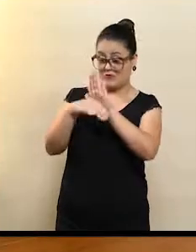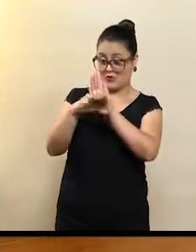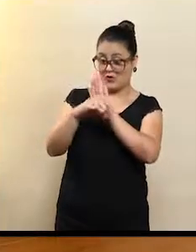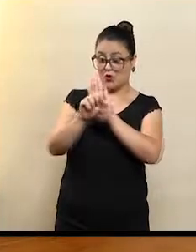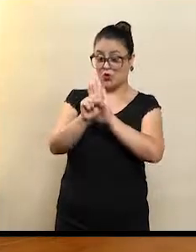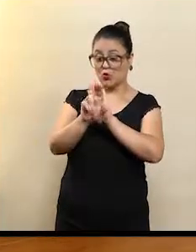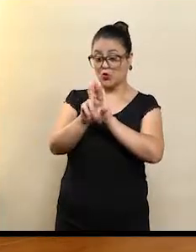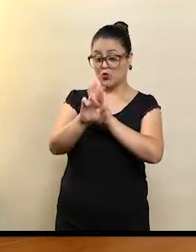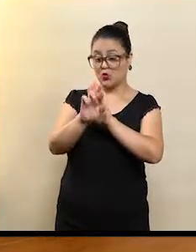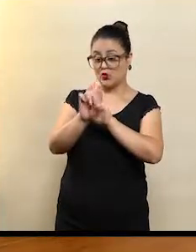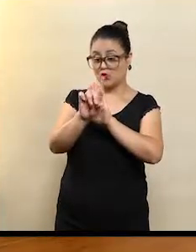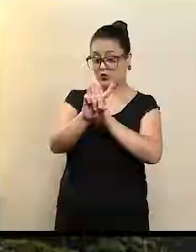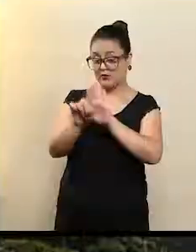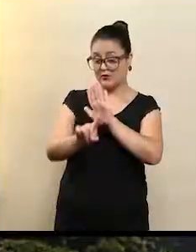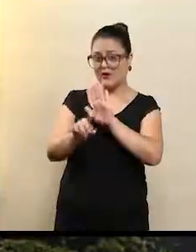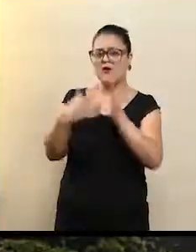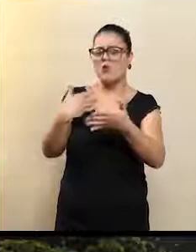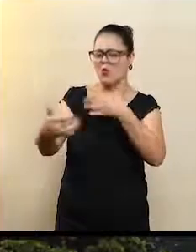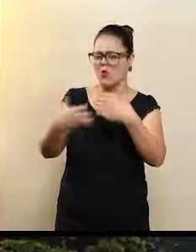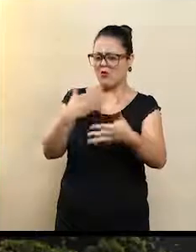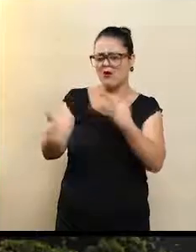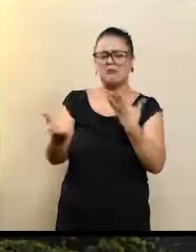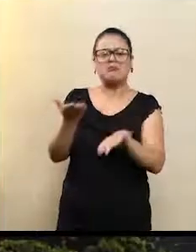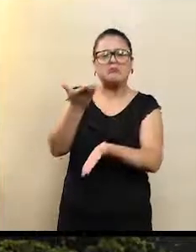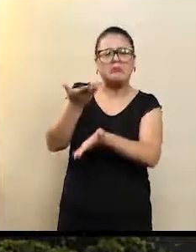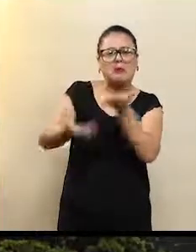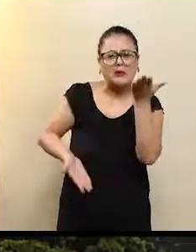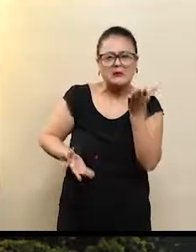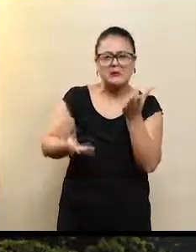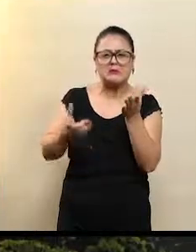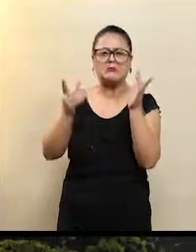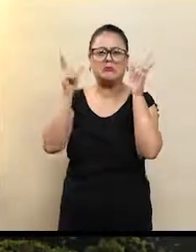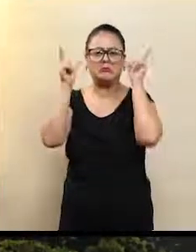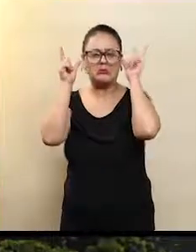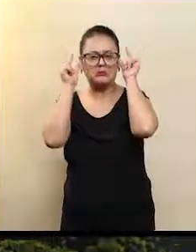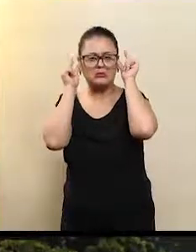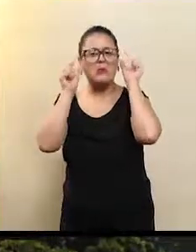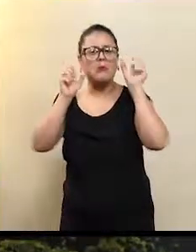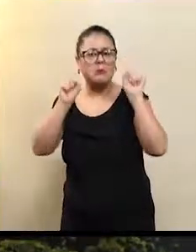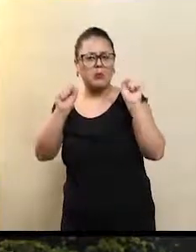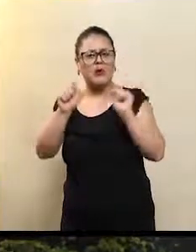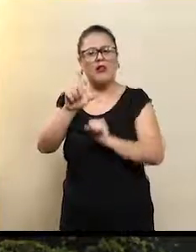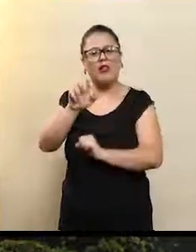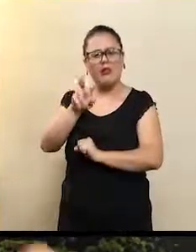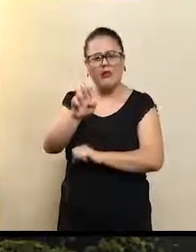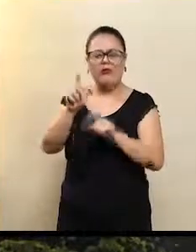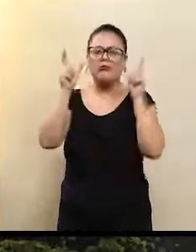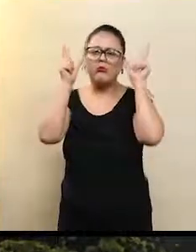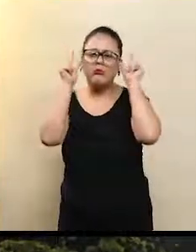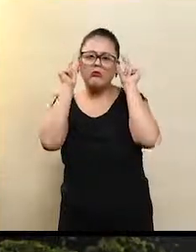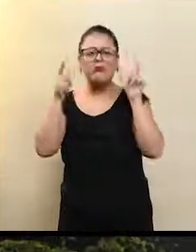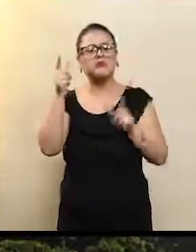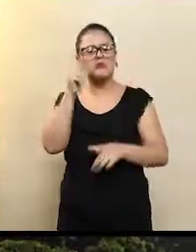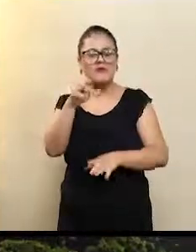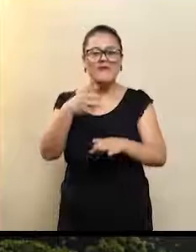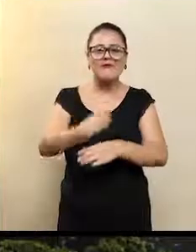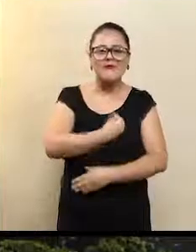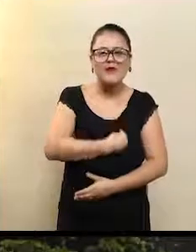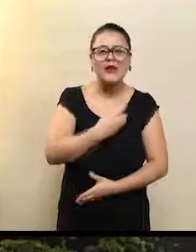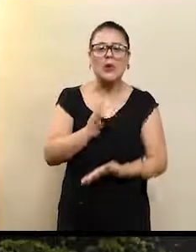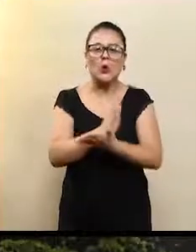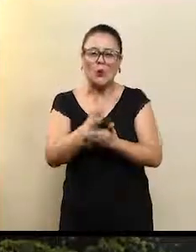é qualquer perda de audição. Desde uma perda leve, que às vezes a pessoa vai convivendo com uma certa dificuldade de comunicação,